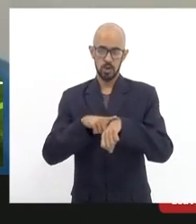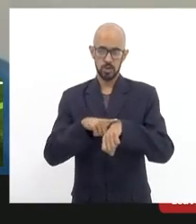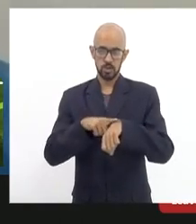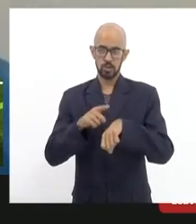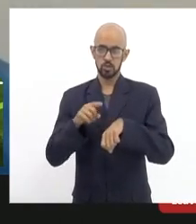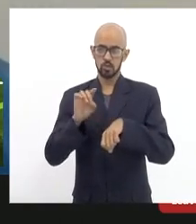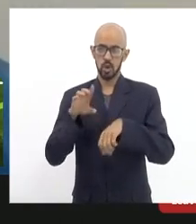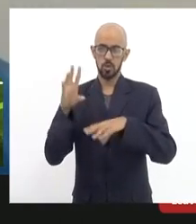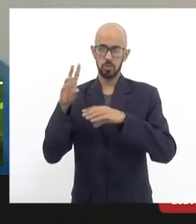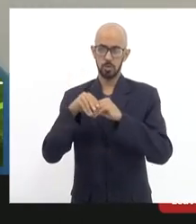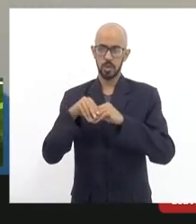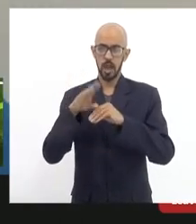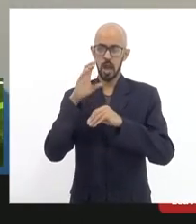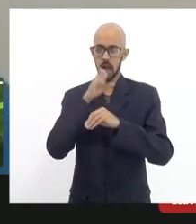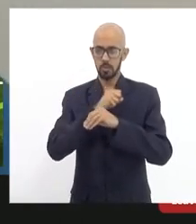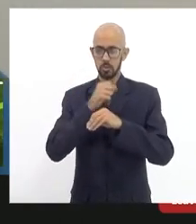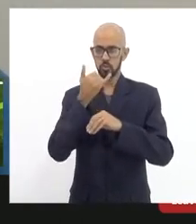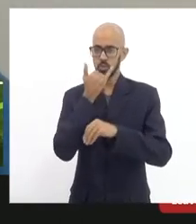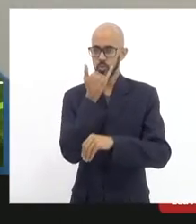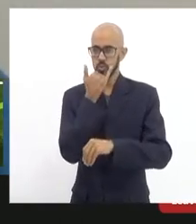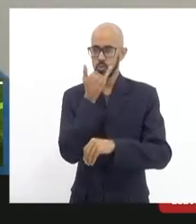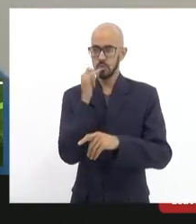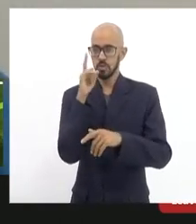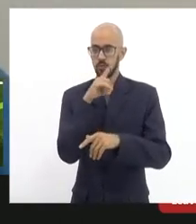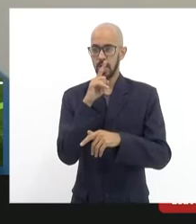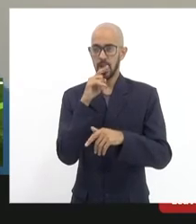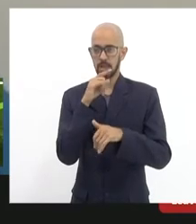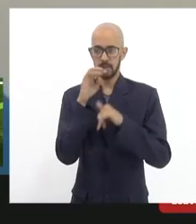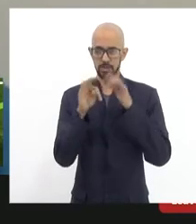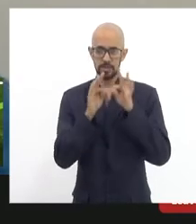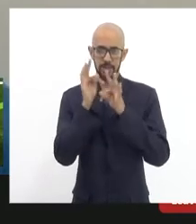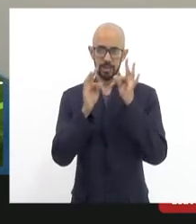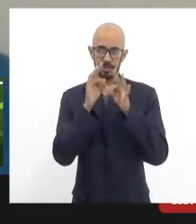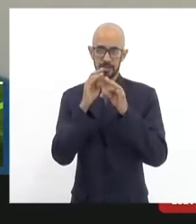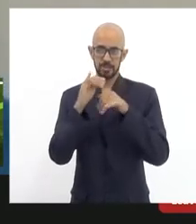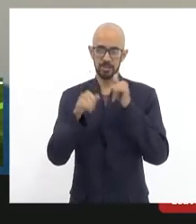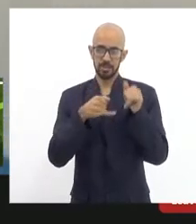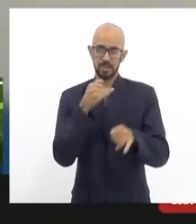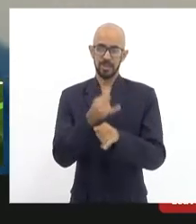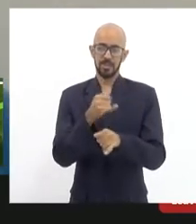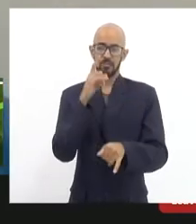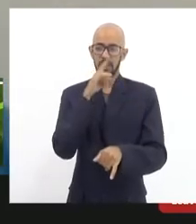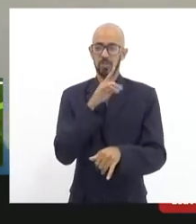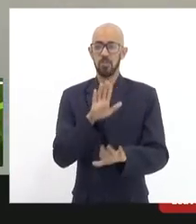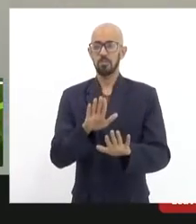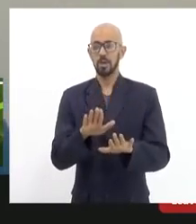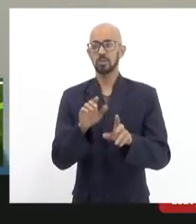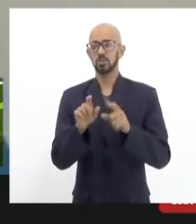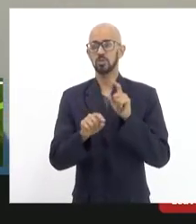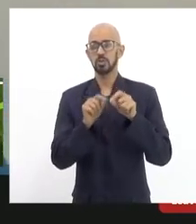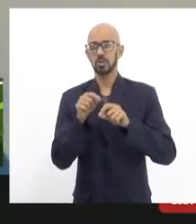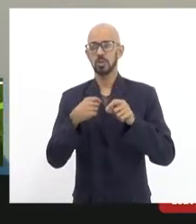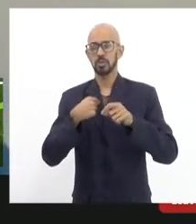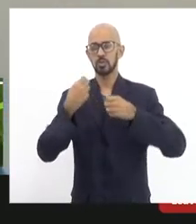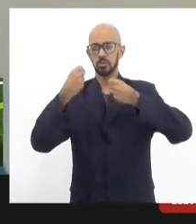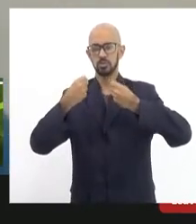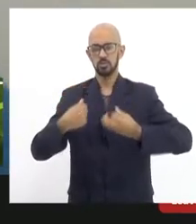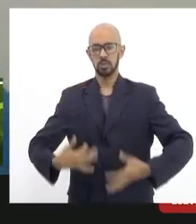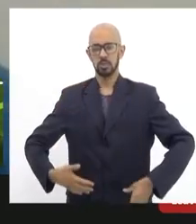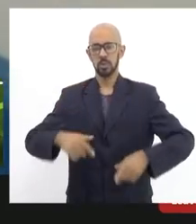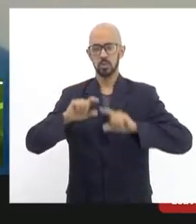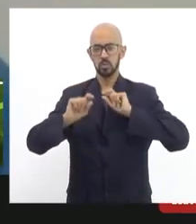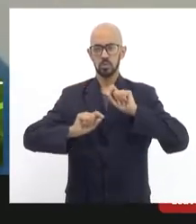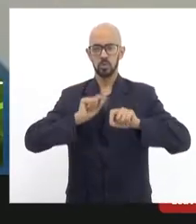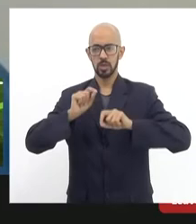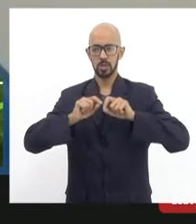complementar muito brevemente desculpem a minha minha falha técnica minha conexão caiu mas eu estou de volta mas eu estava explicando exatamente essa dificuldade que nós